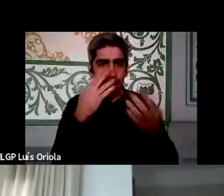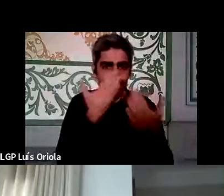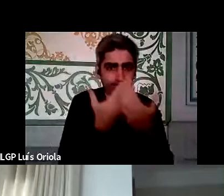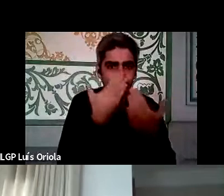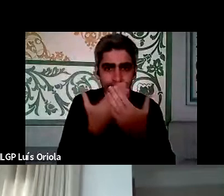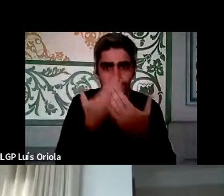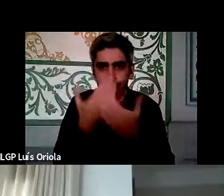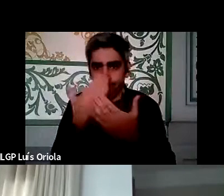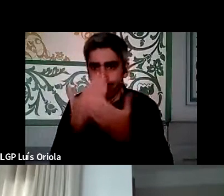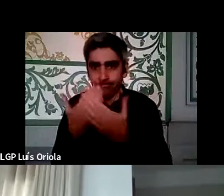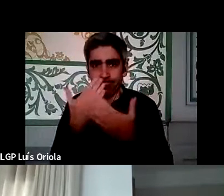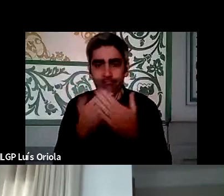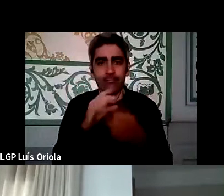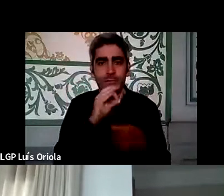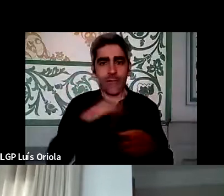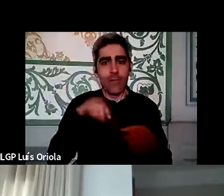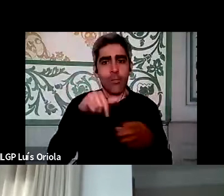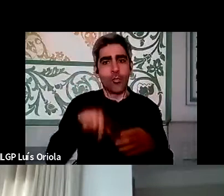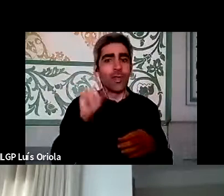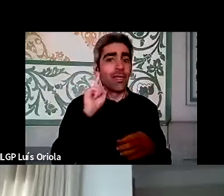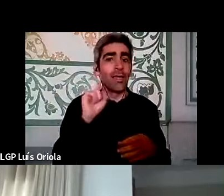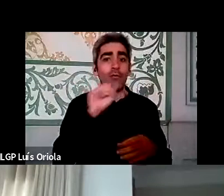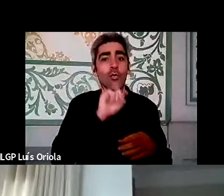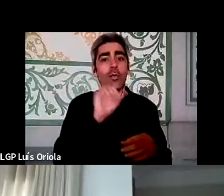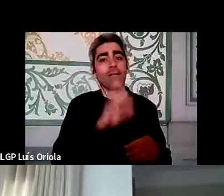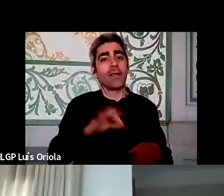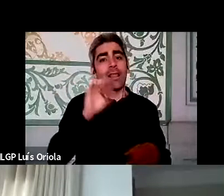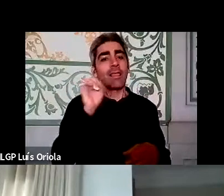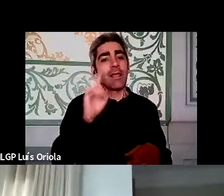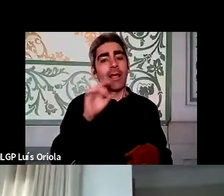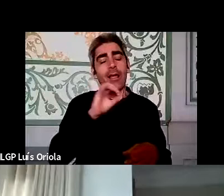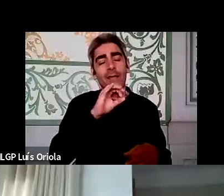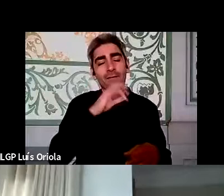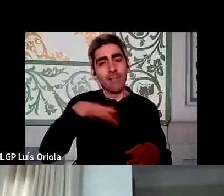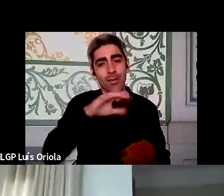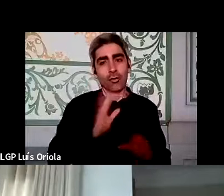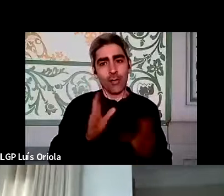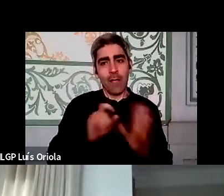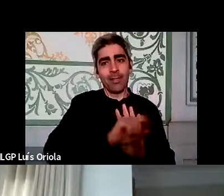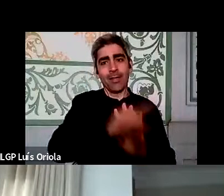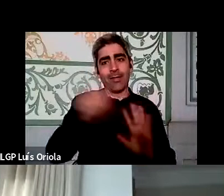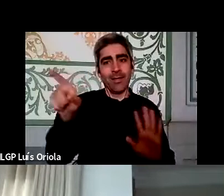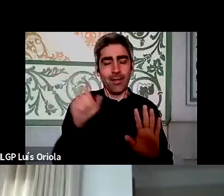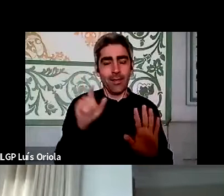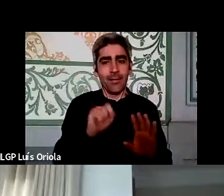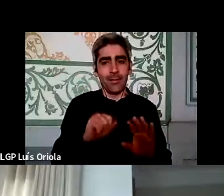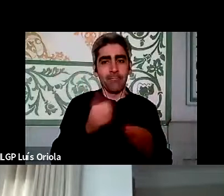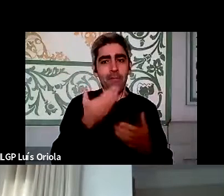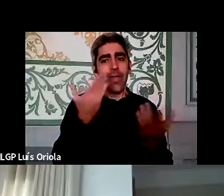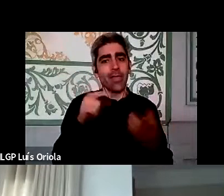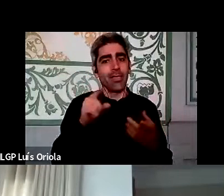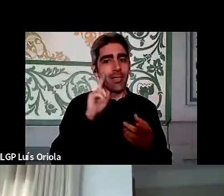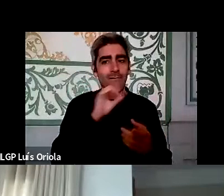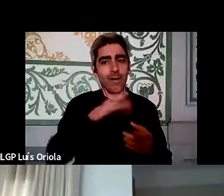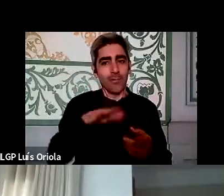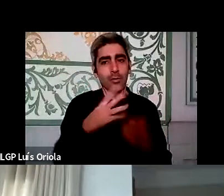vezes transformarmos uma família e hoje é o dia da família e eu já mandei uma mensagem à minha família SGPCM ou pela manhã, esta coisa de